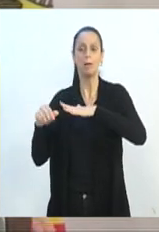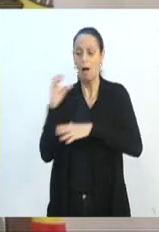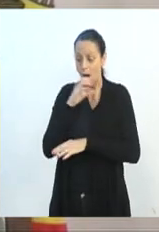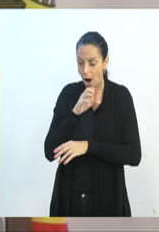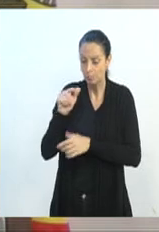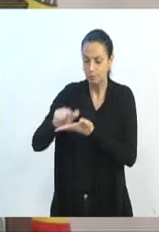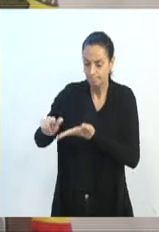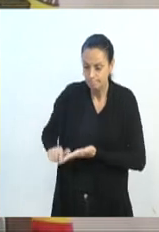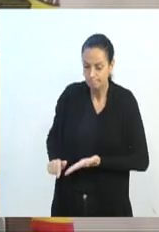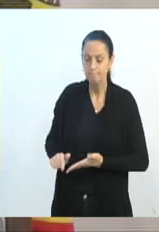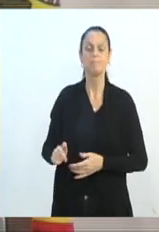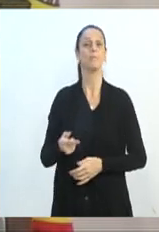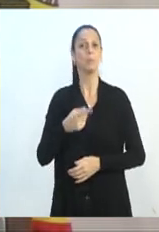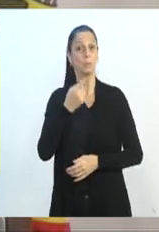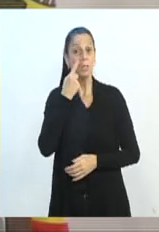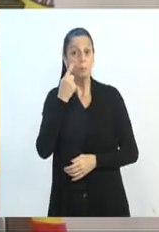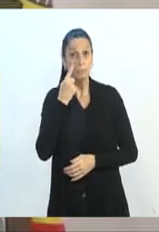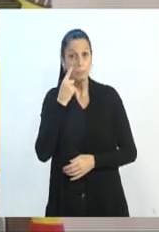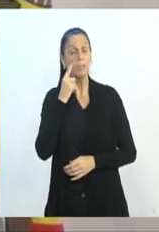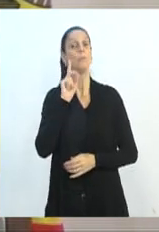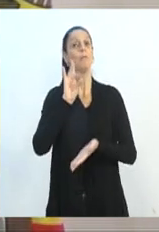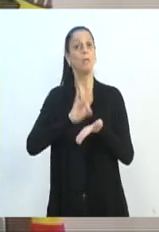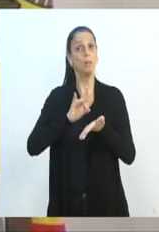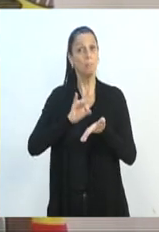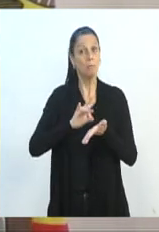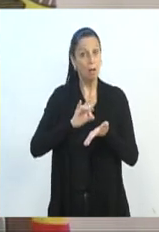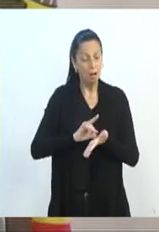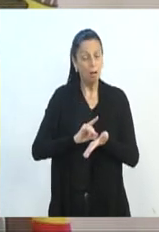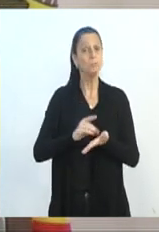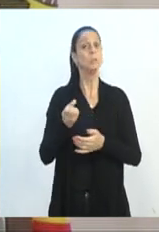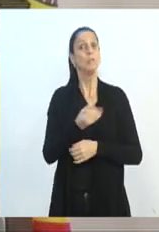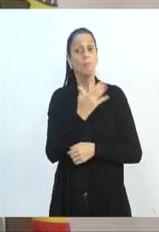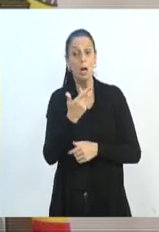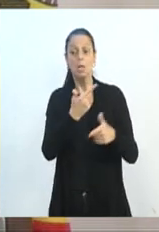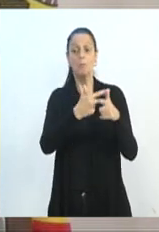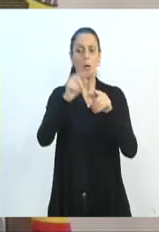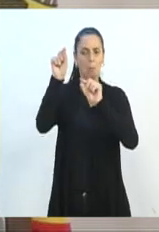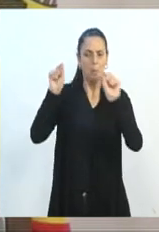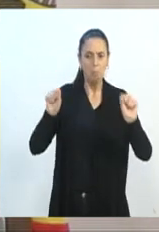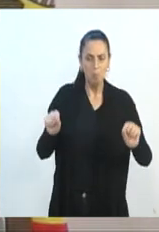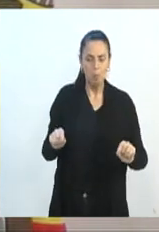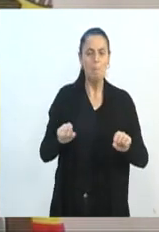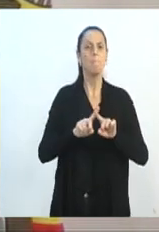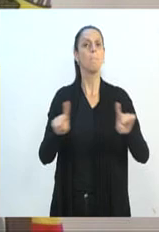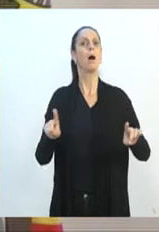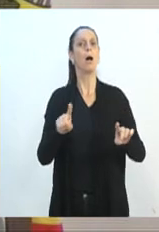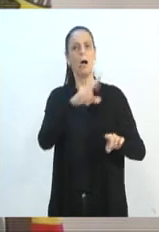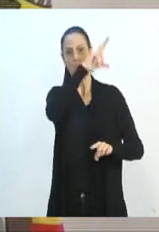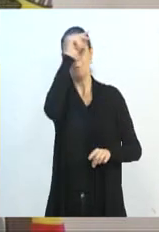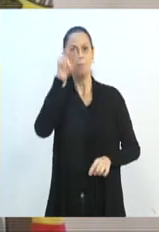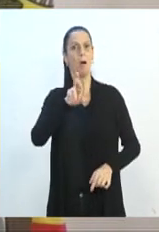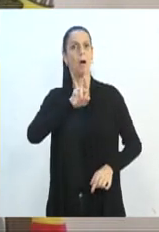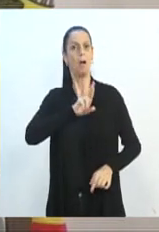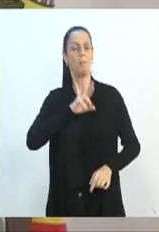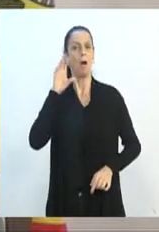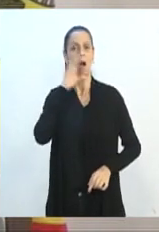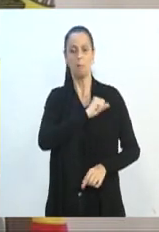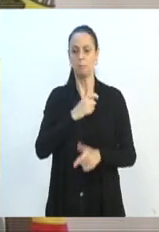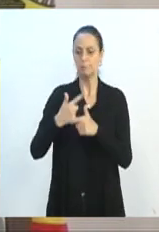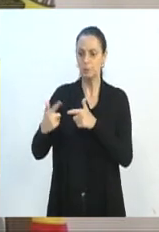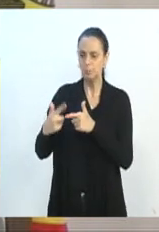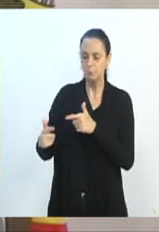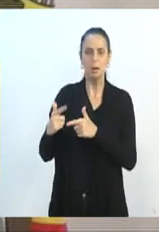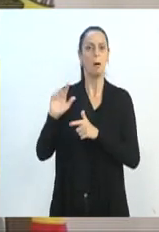as pessoas me procuraram, eu realmente tenho que parabenizar, porque vi a resposta pronta, rápida. E quando eu me refiro, não falo apenas